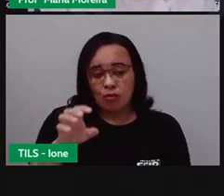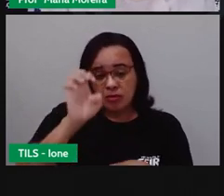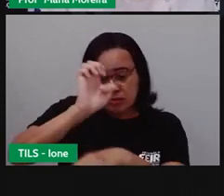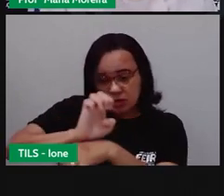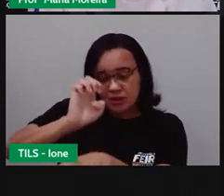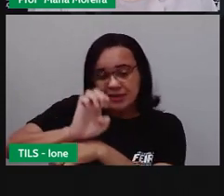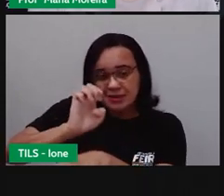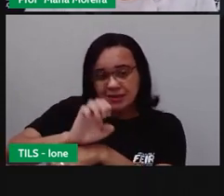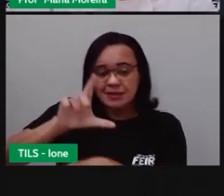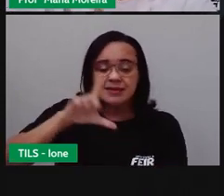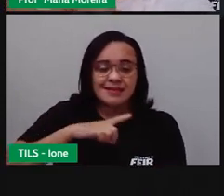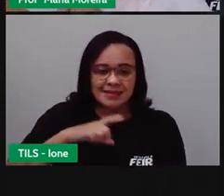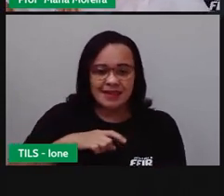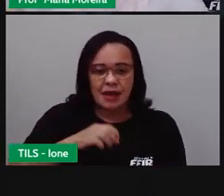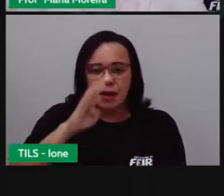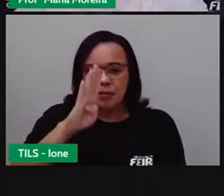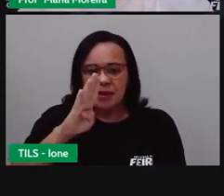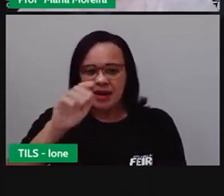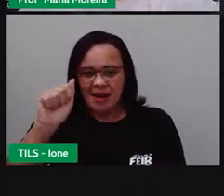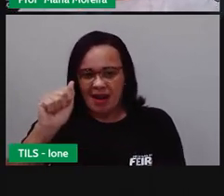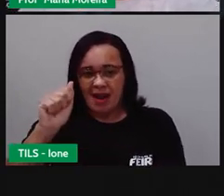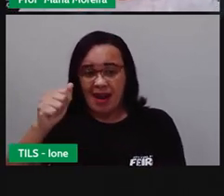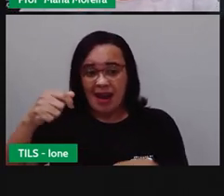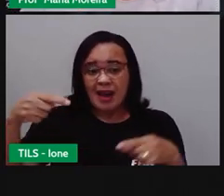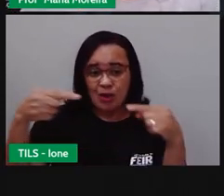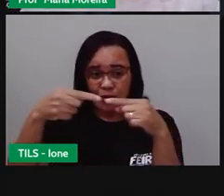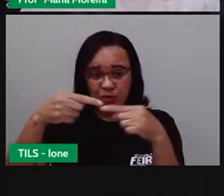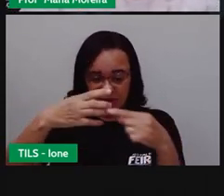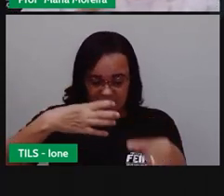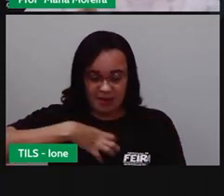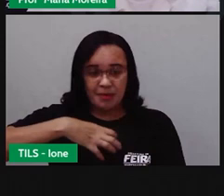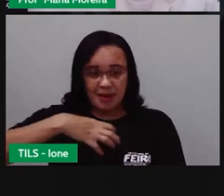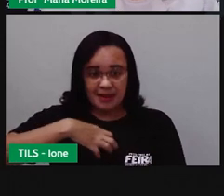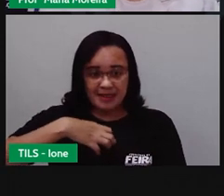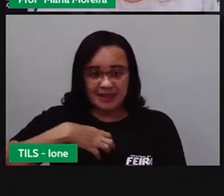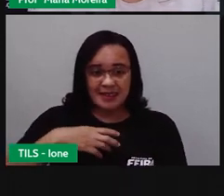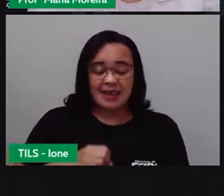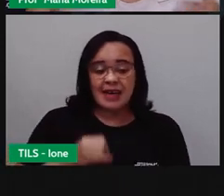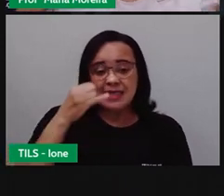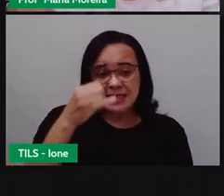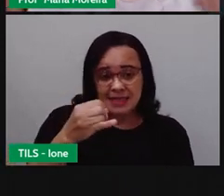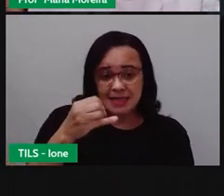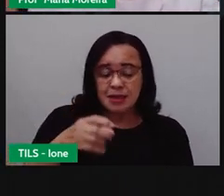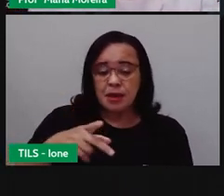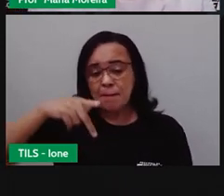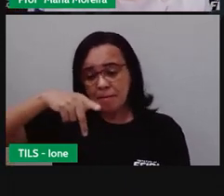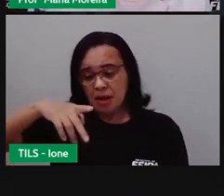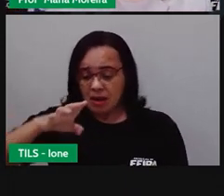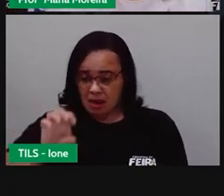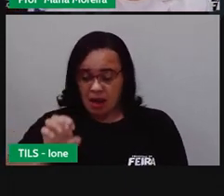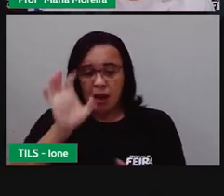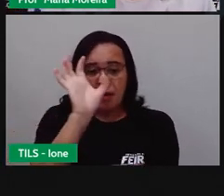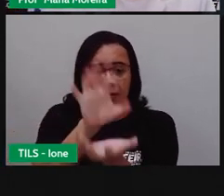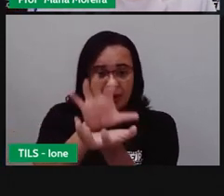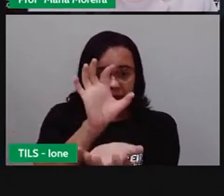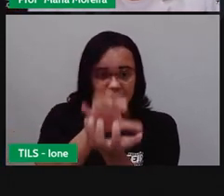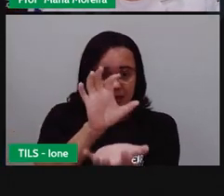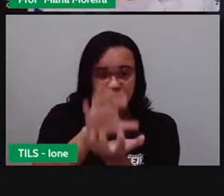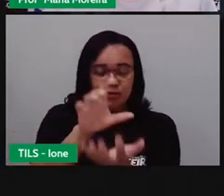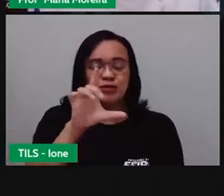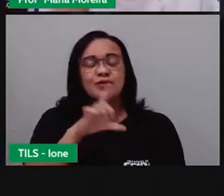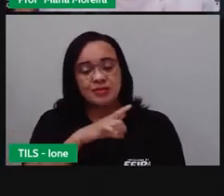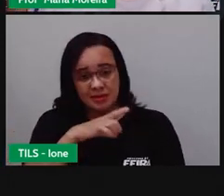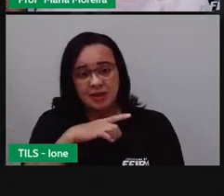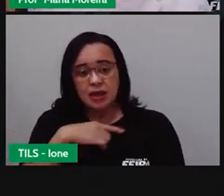BA. BA é o quê? De Bahia. Se for Pernambuco, PE e assim sucessivamente. Porque tem as